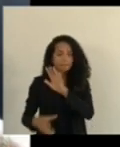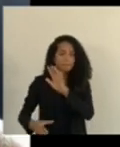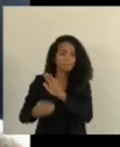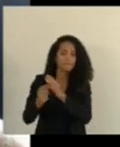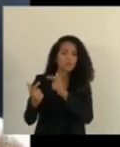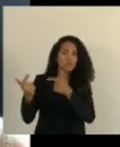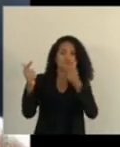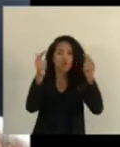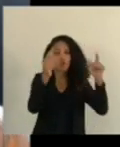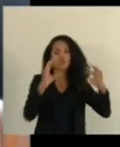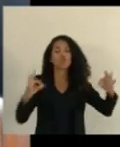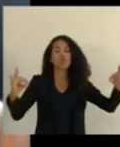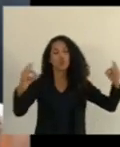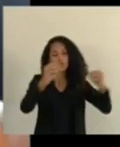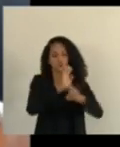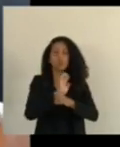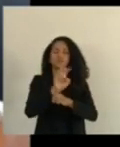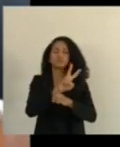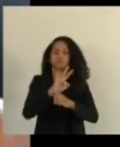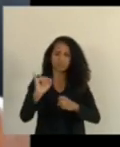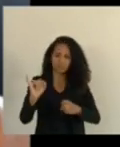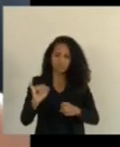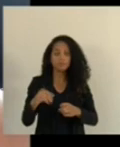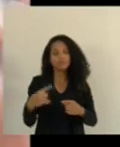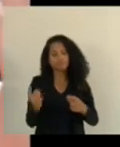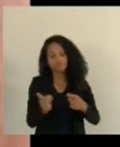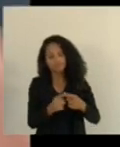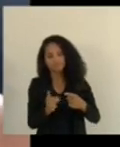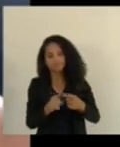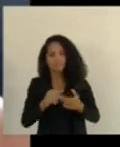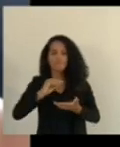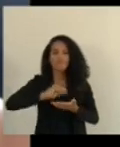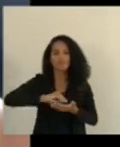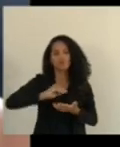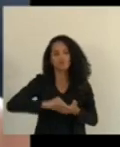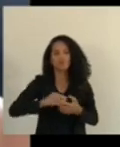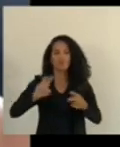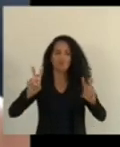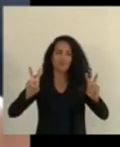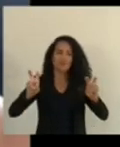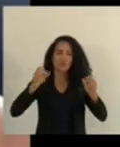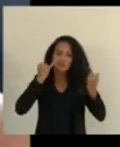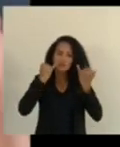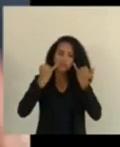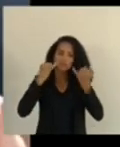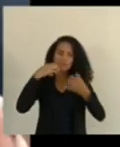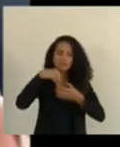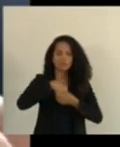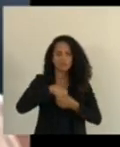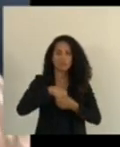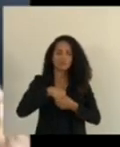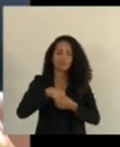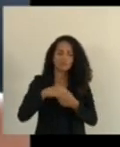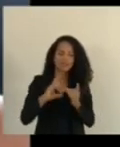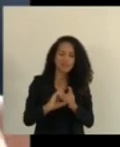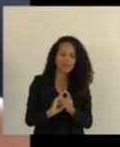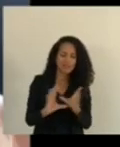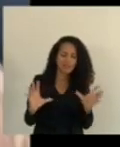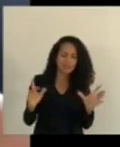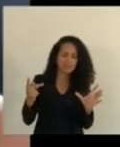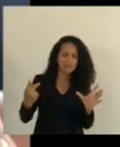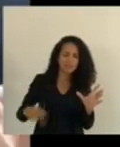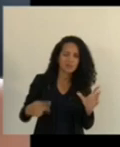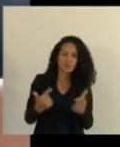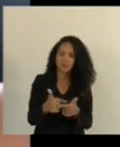os estados. Então ficou um vazio na democracia que deveria